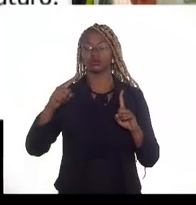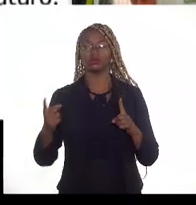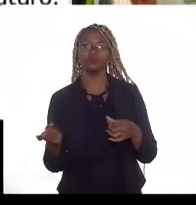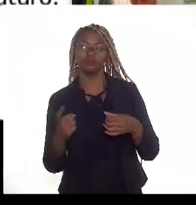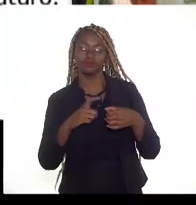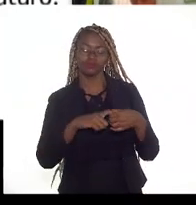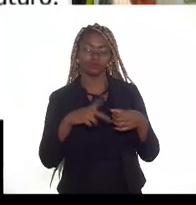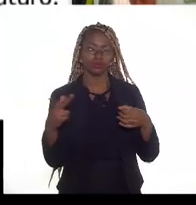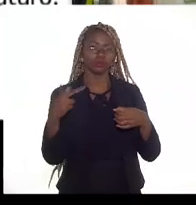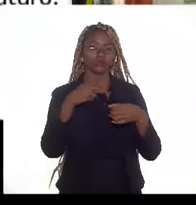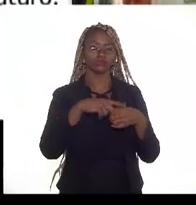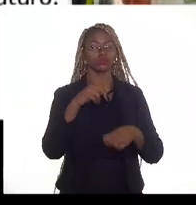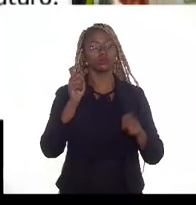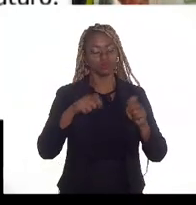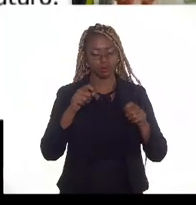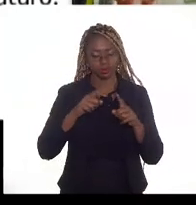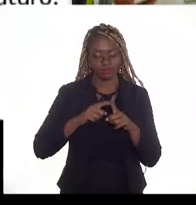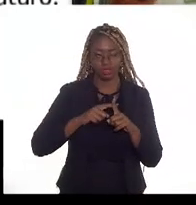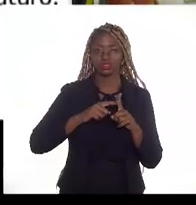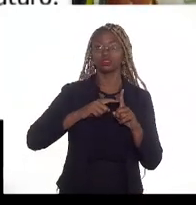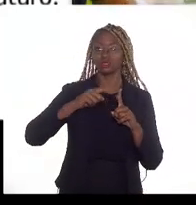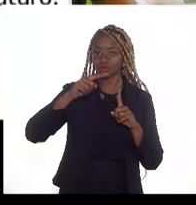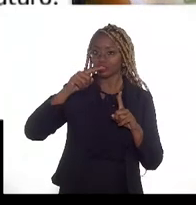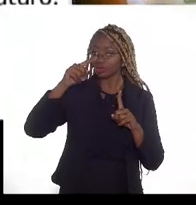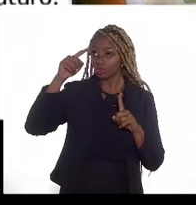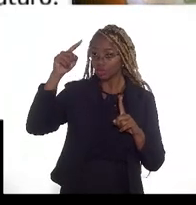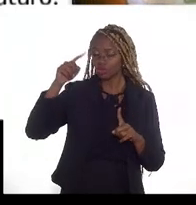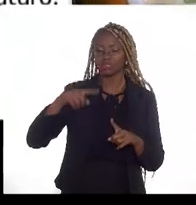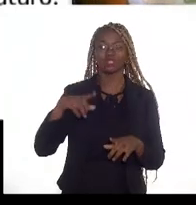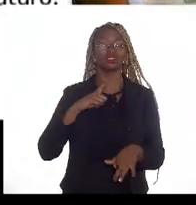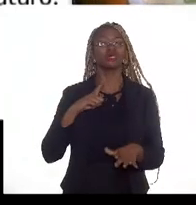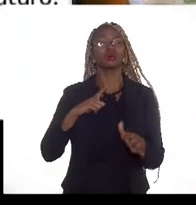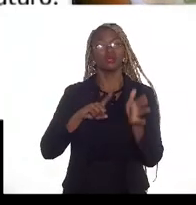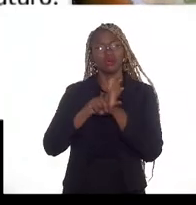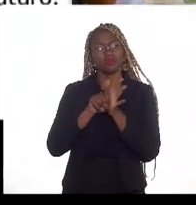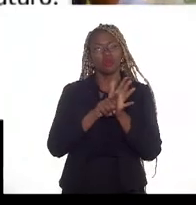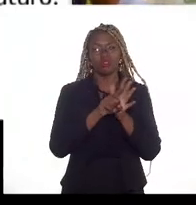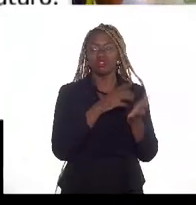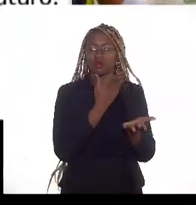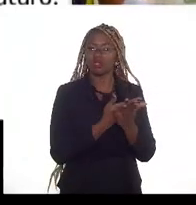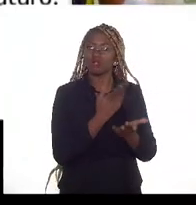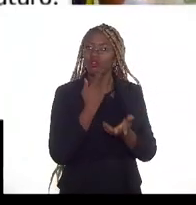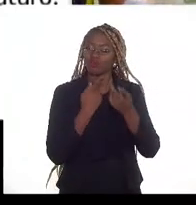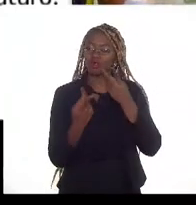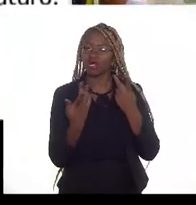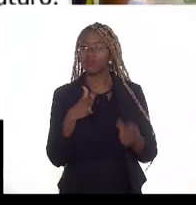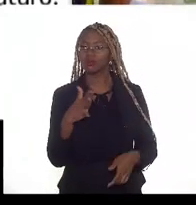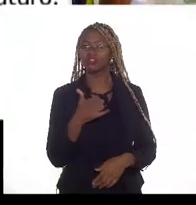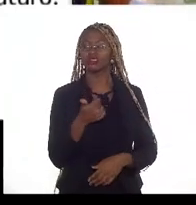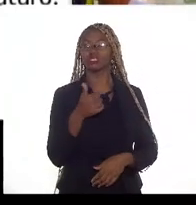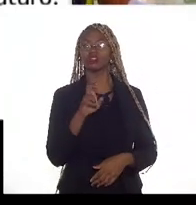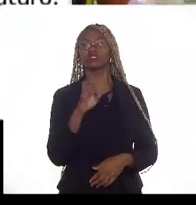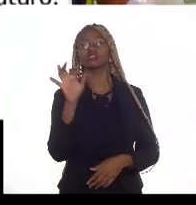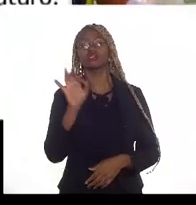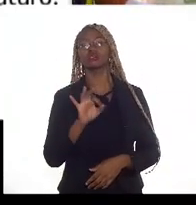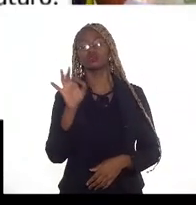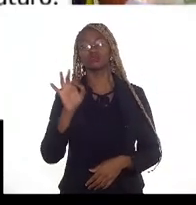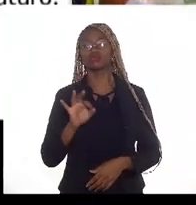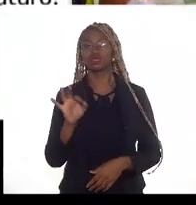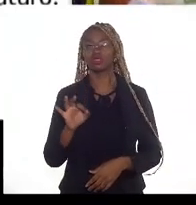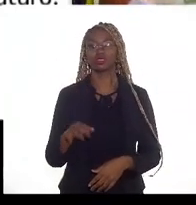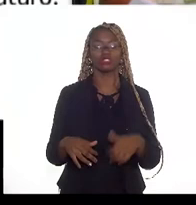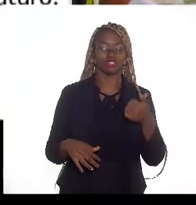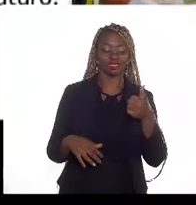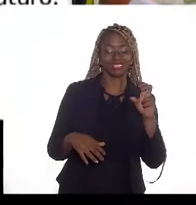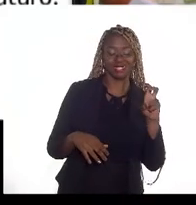a aumentar bastante, tem estudos que mostram em média o aumento pode ser até de 15 pontos percentuais, o que era 15 passar a